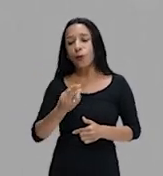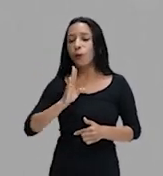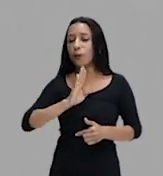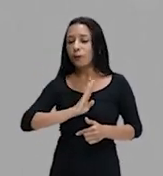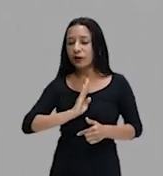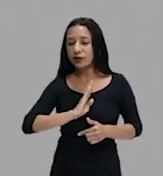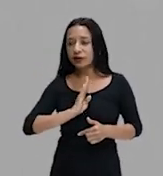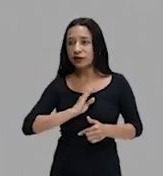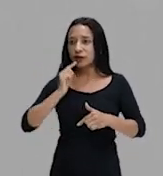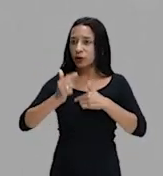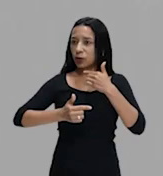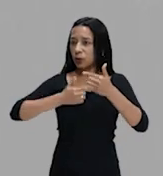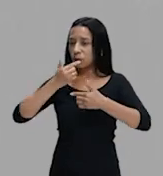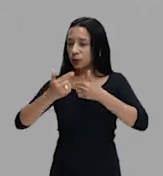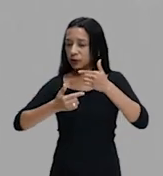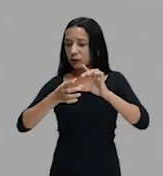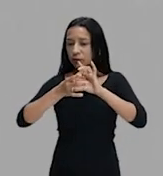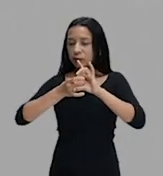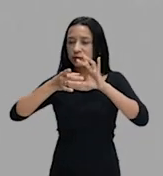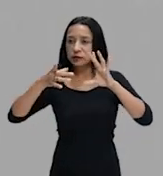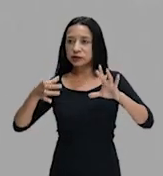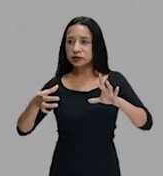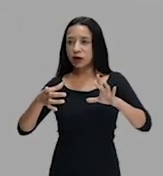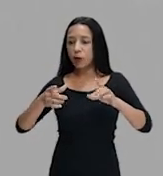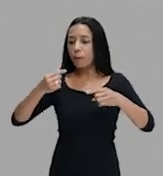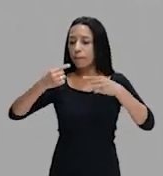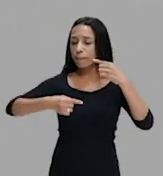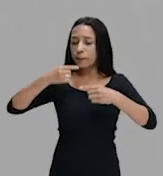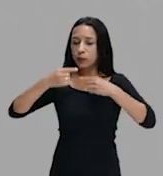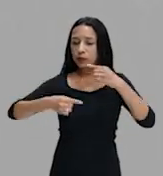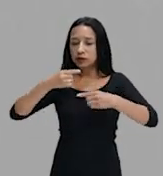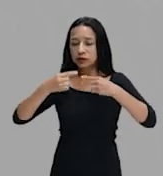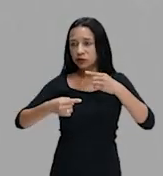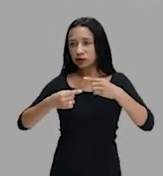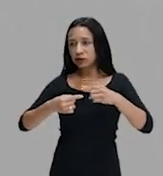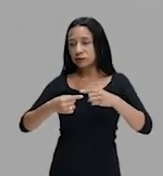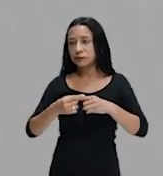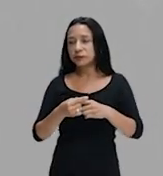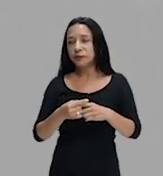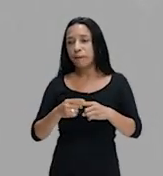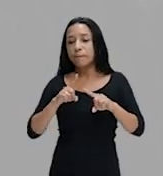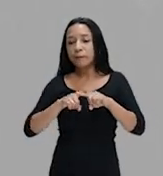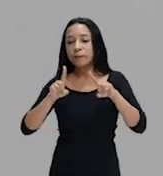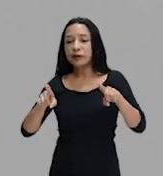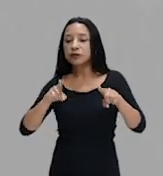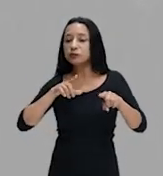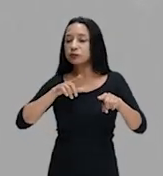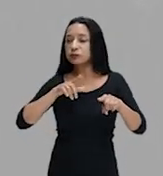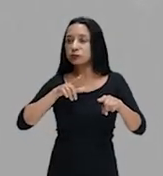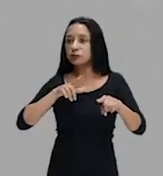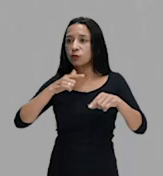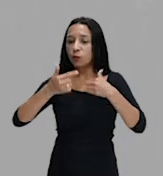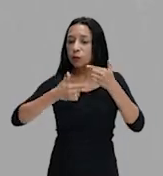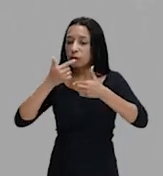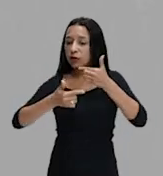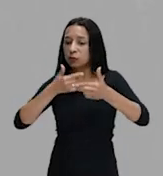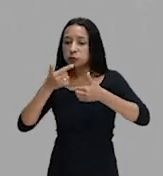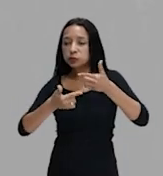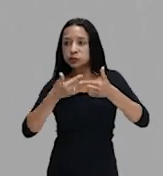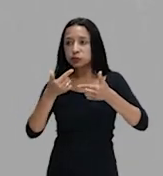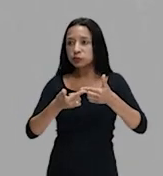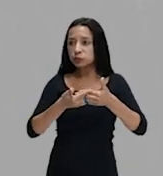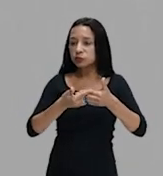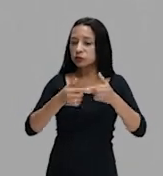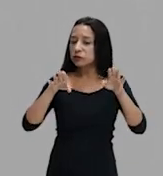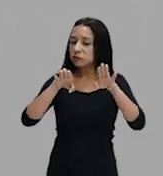política da colônia, em relação ao metrópole, mas um movimento que era favorável a luta